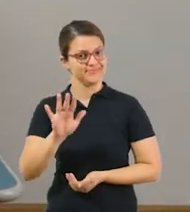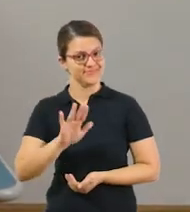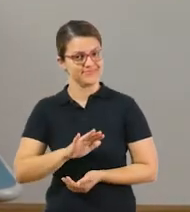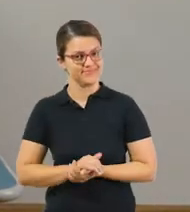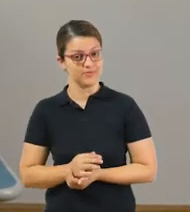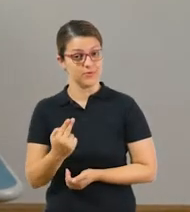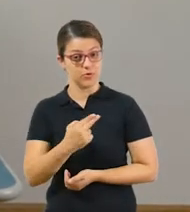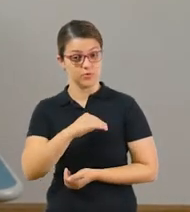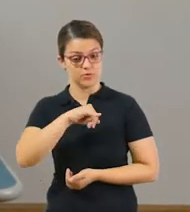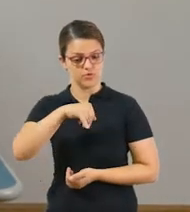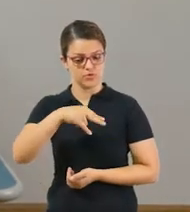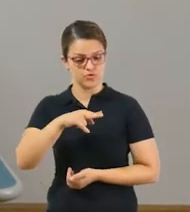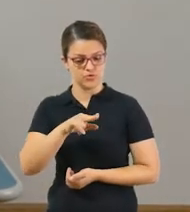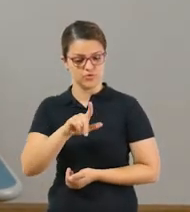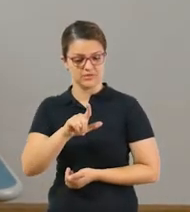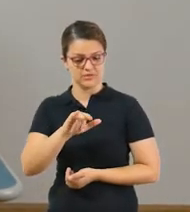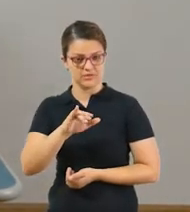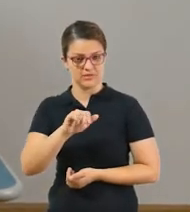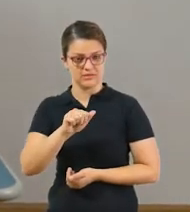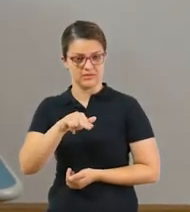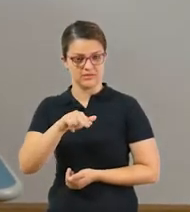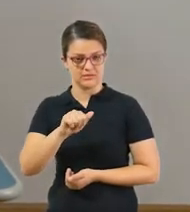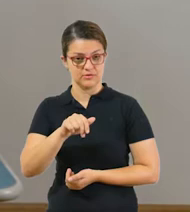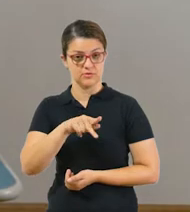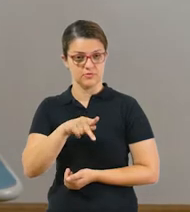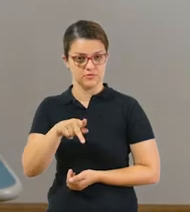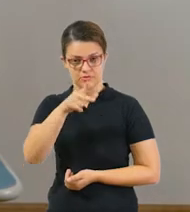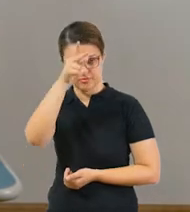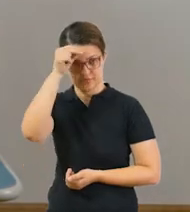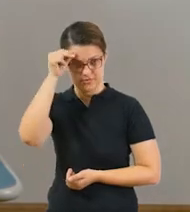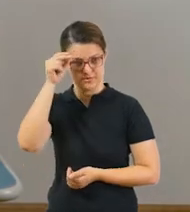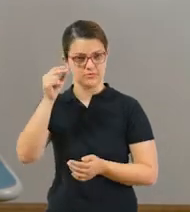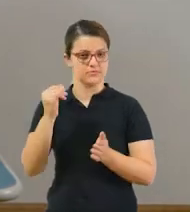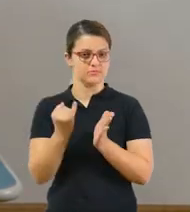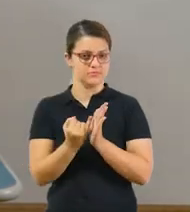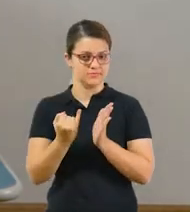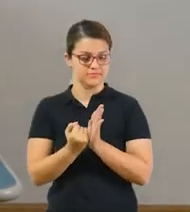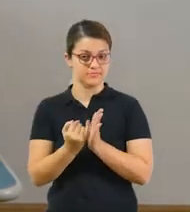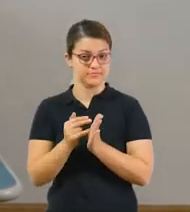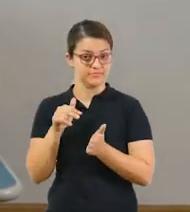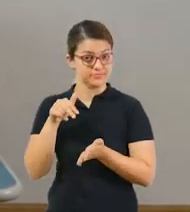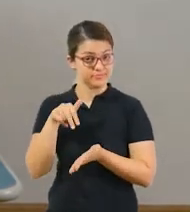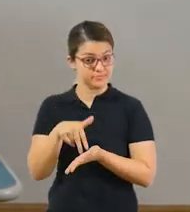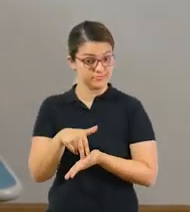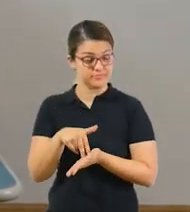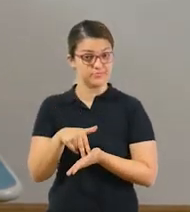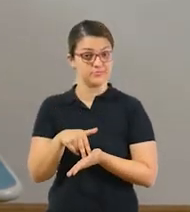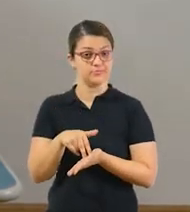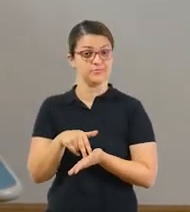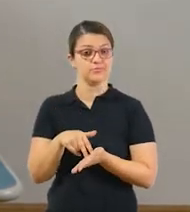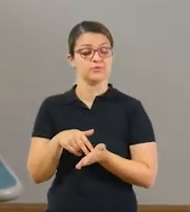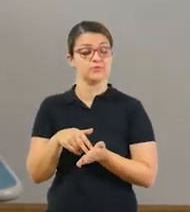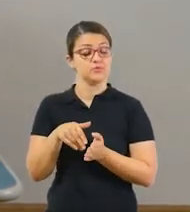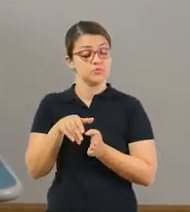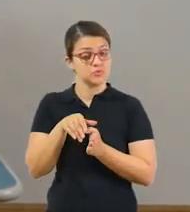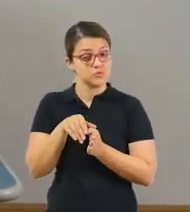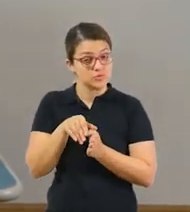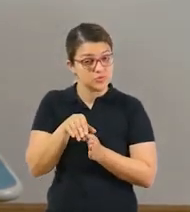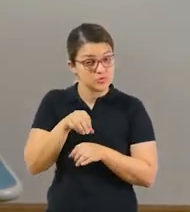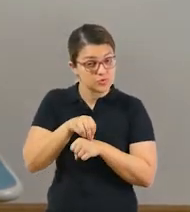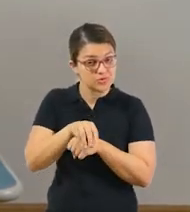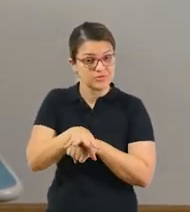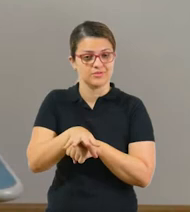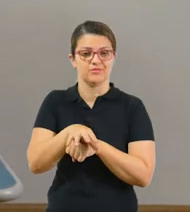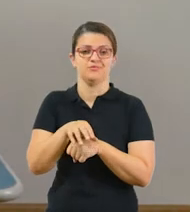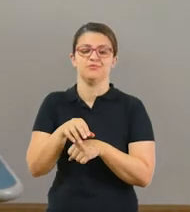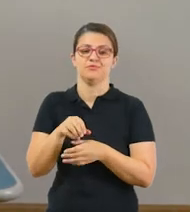Olá, meu nome é Juliana, sou professora da Região Municipal de Itapevi e estou aqui mais uma vez trazendo sugestões e atividades para